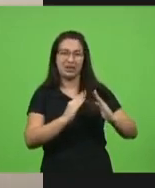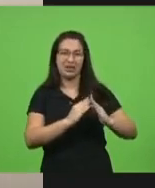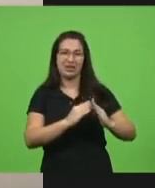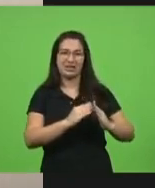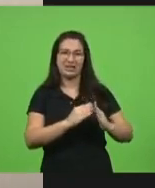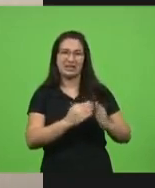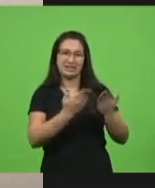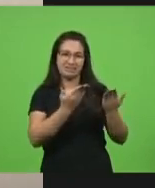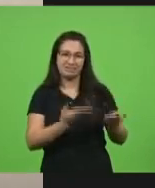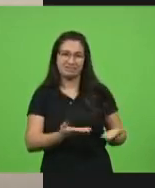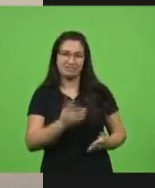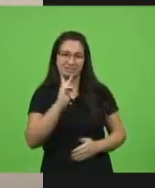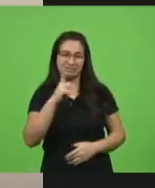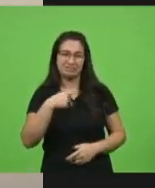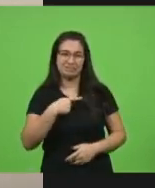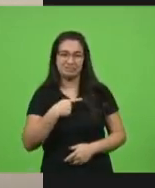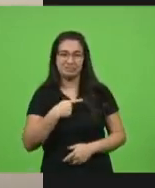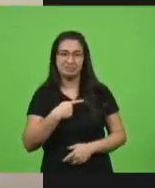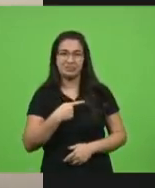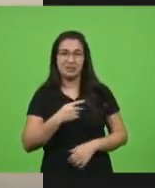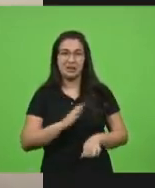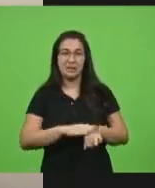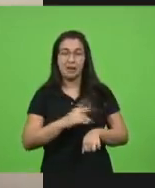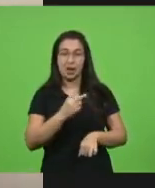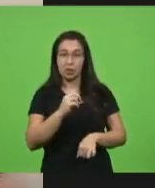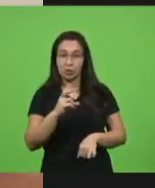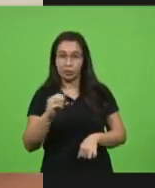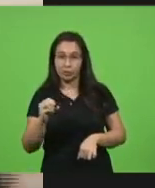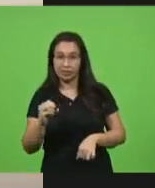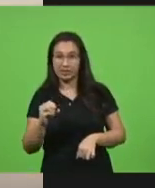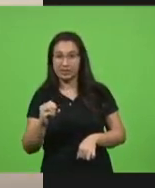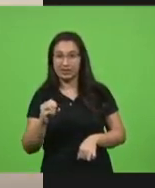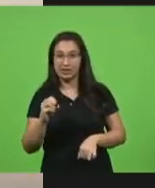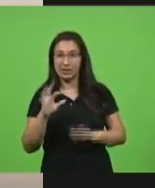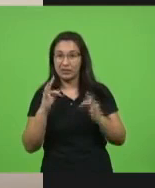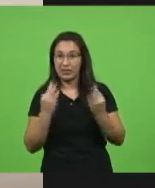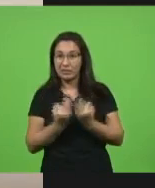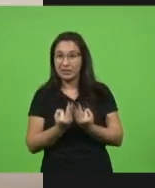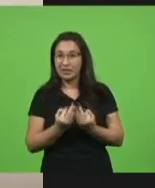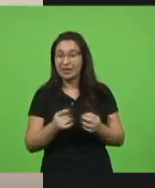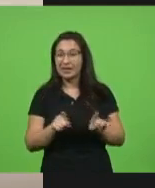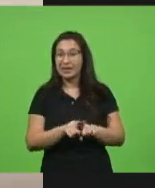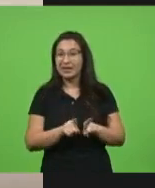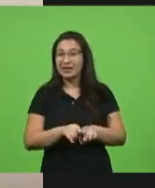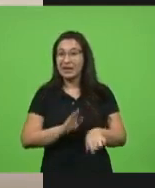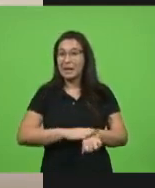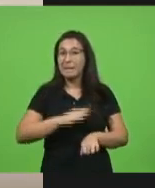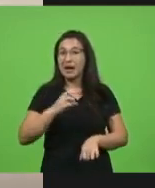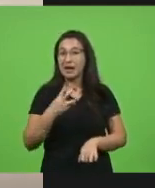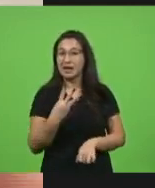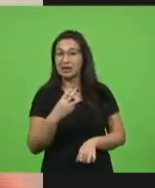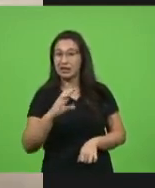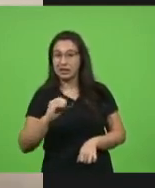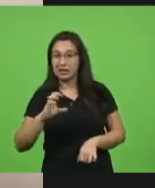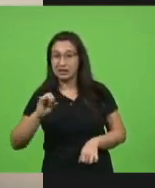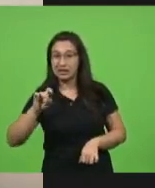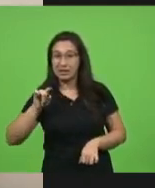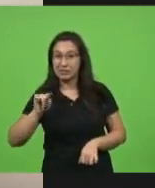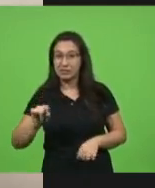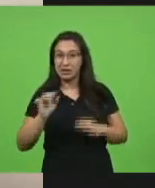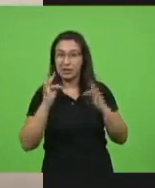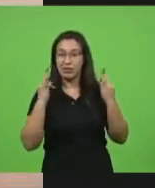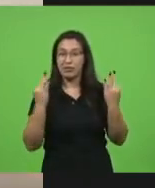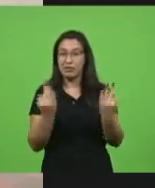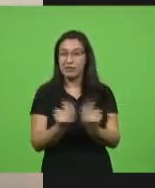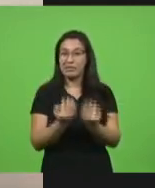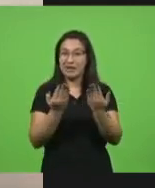mais de 200 mil famílias, nós temos mais de 300 mil famílias que vivem